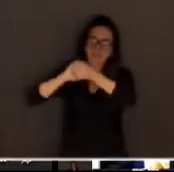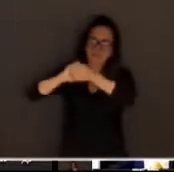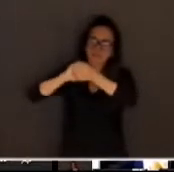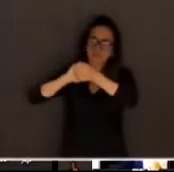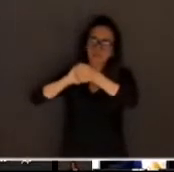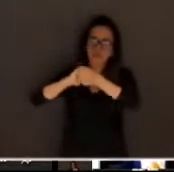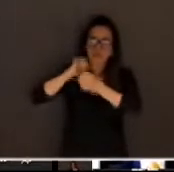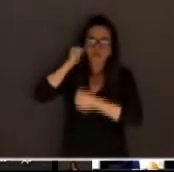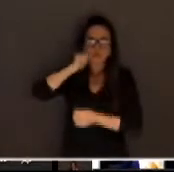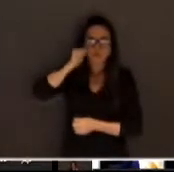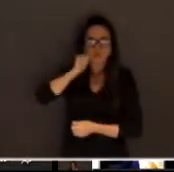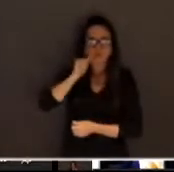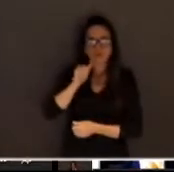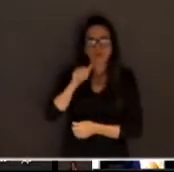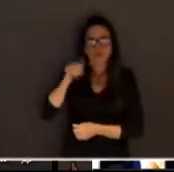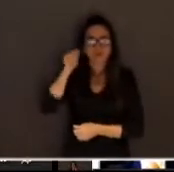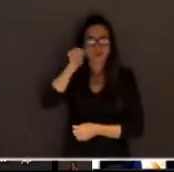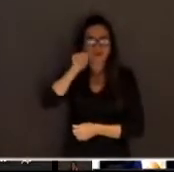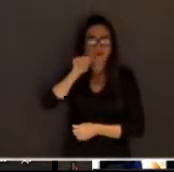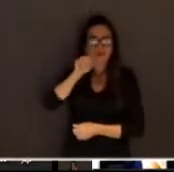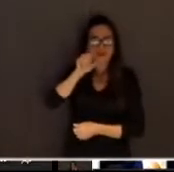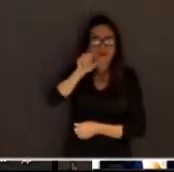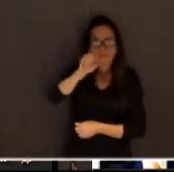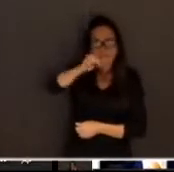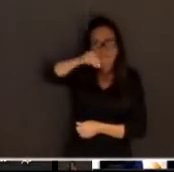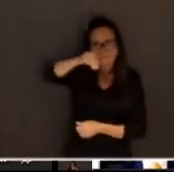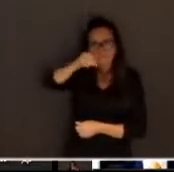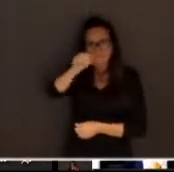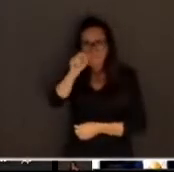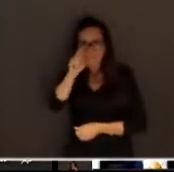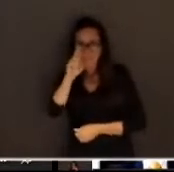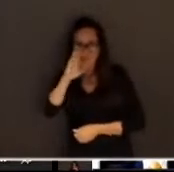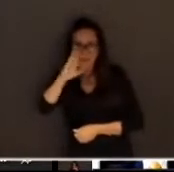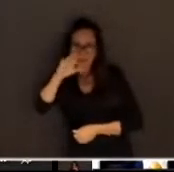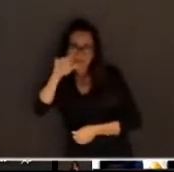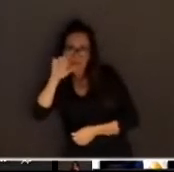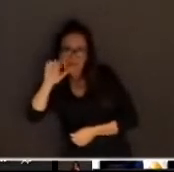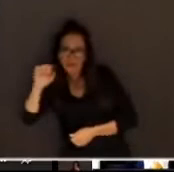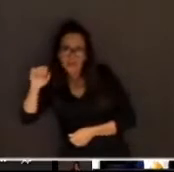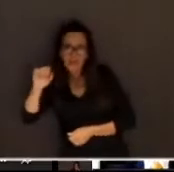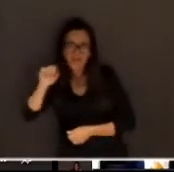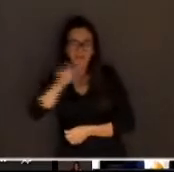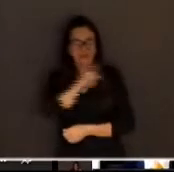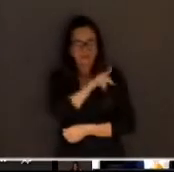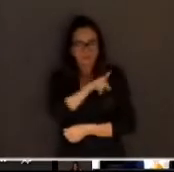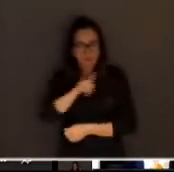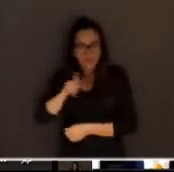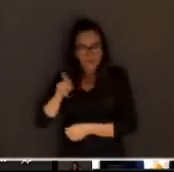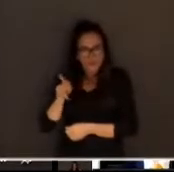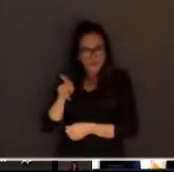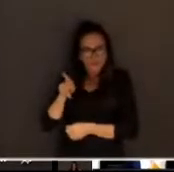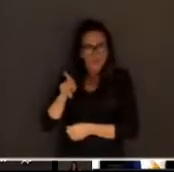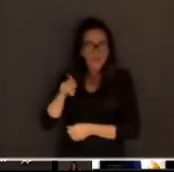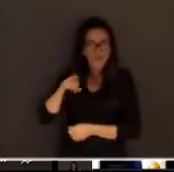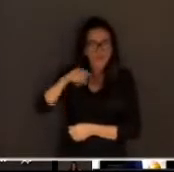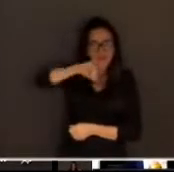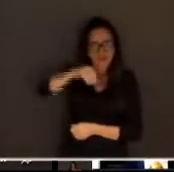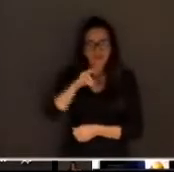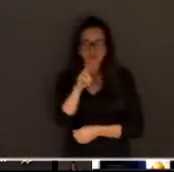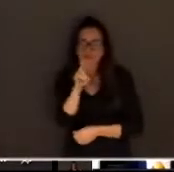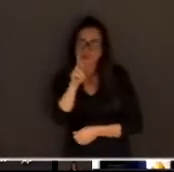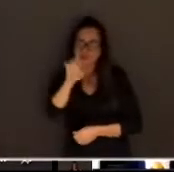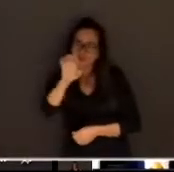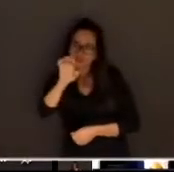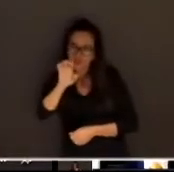justiça doutora Marcele Costa e Faria, presidente da Confraria do Júri, Associação Nacional dos